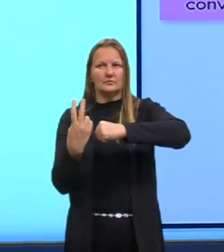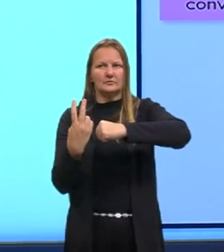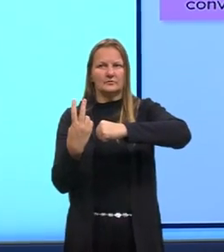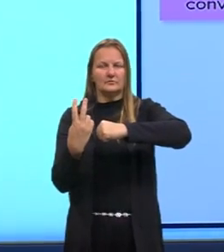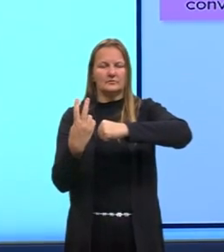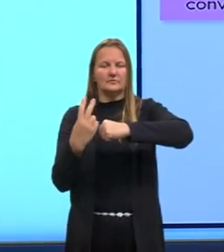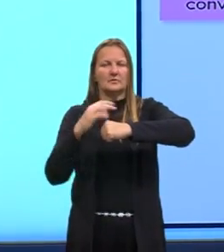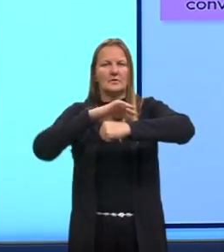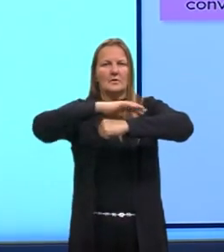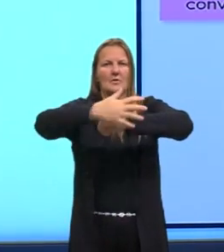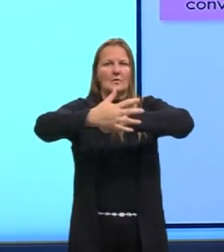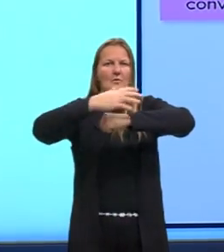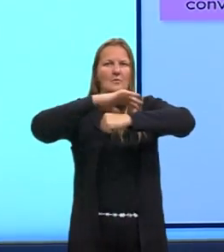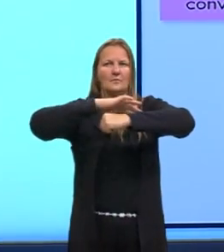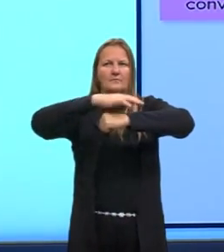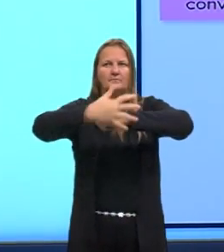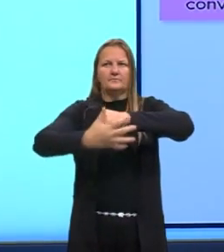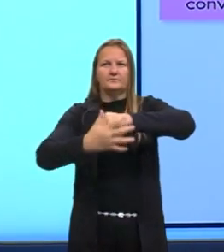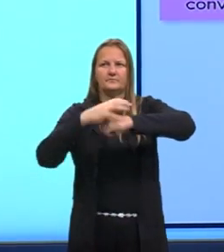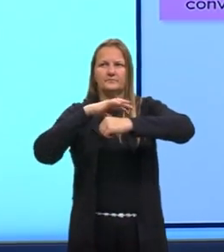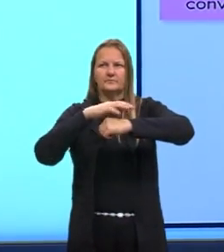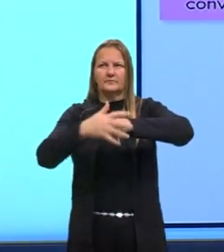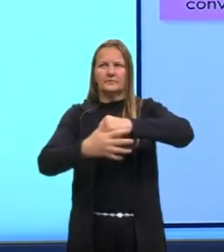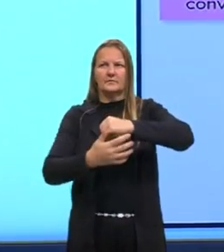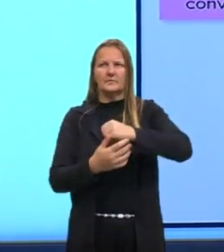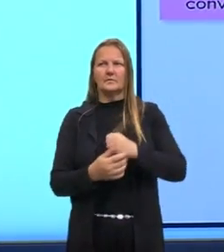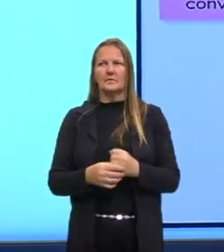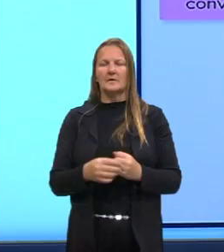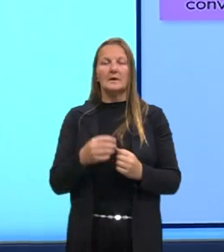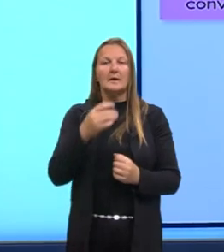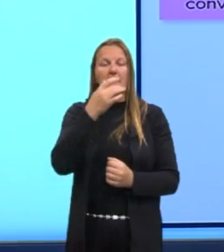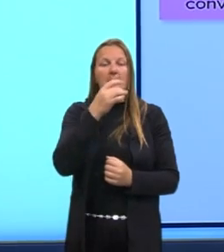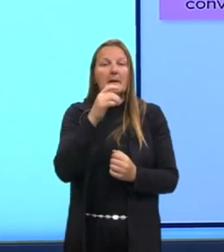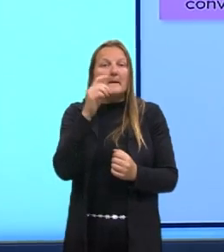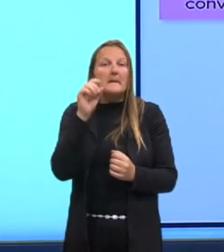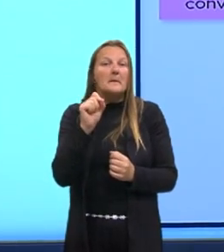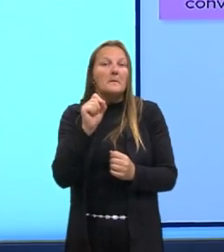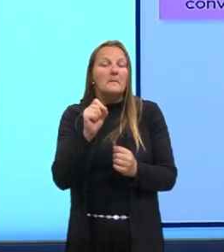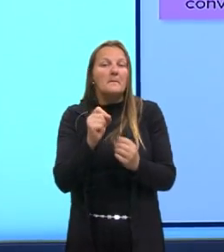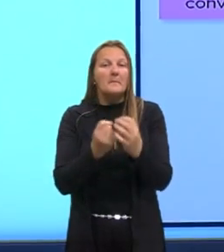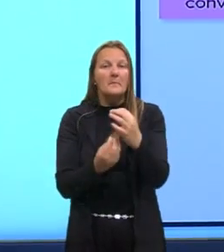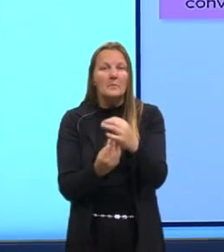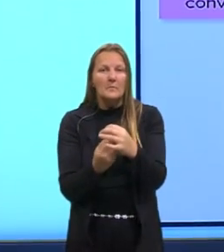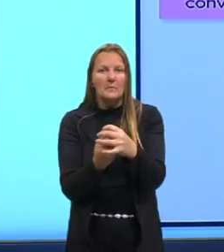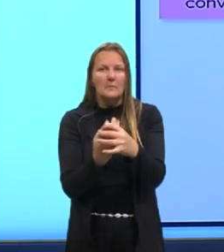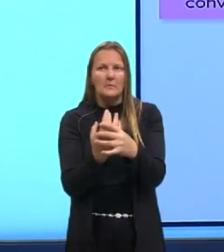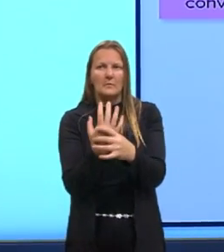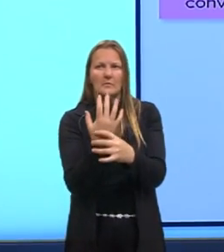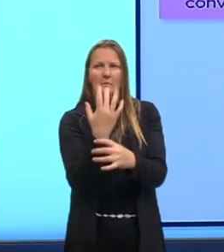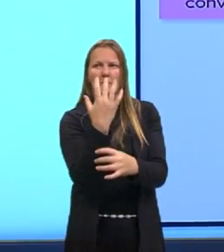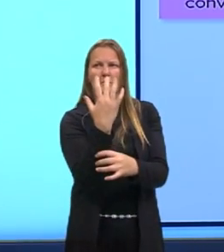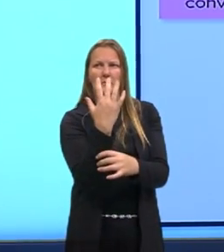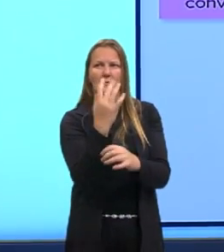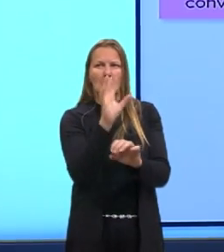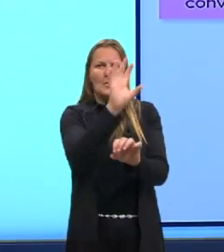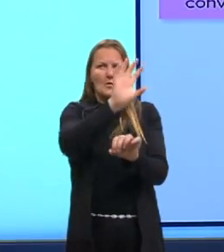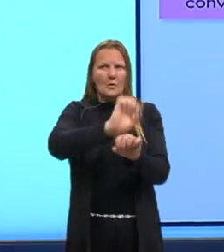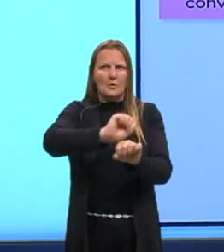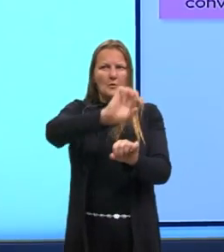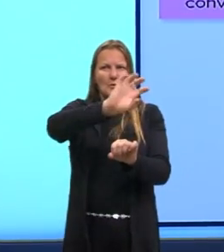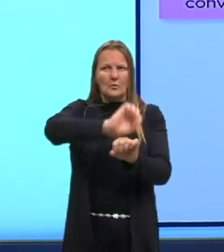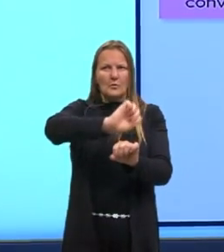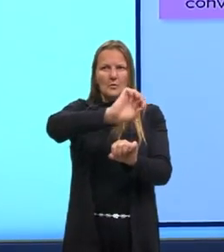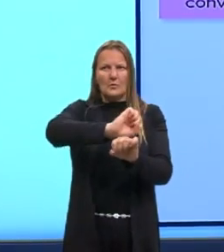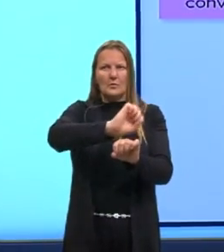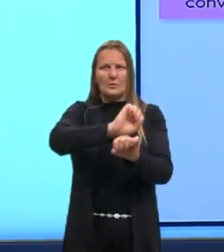Então, o que que acontece? Os organismos procariontes, decompositores, fixadores de nitrogênio,